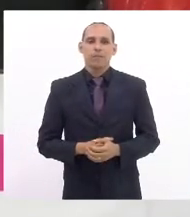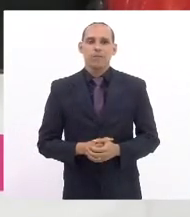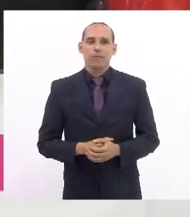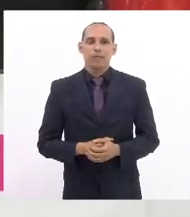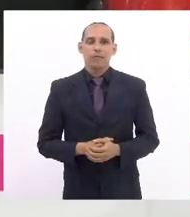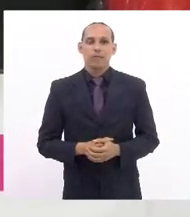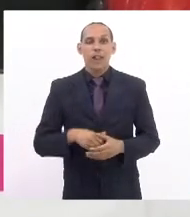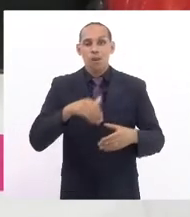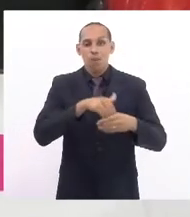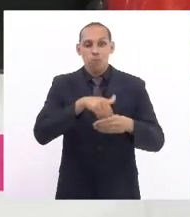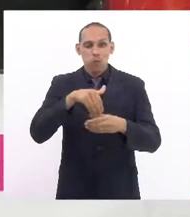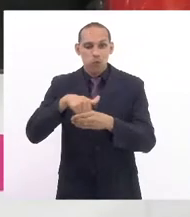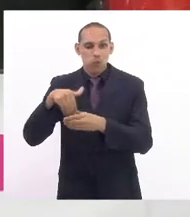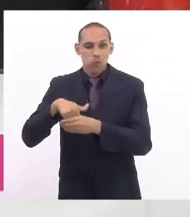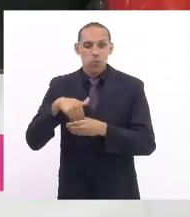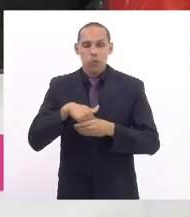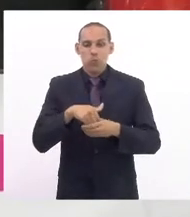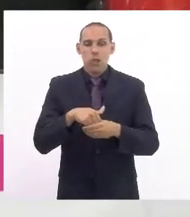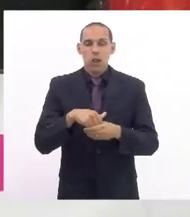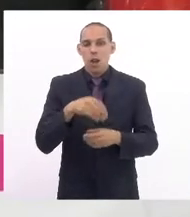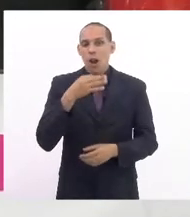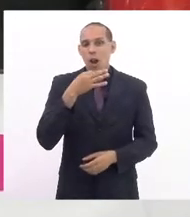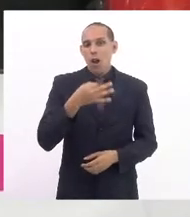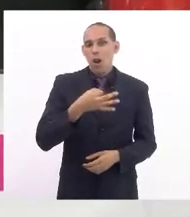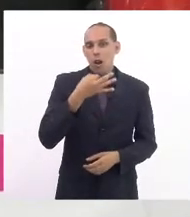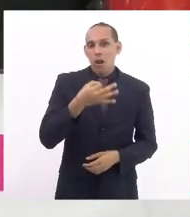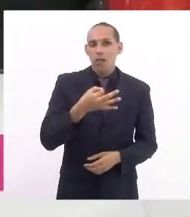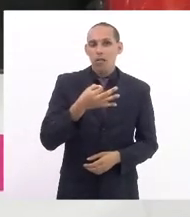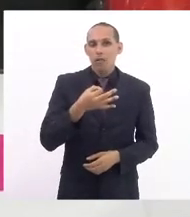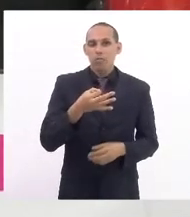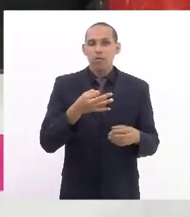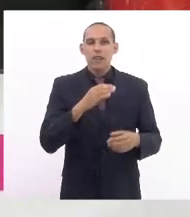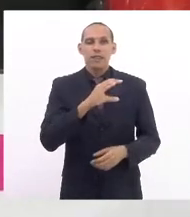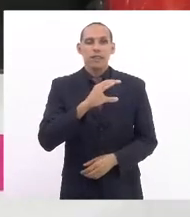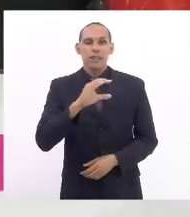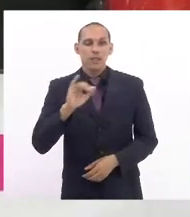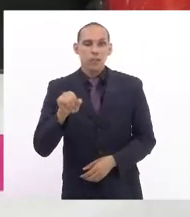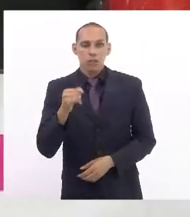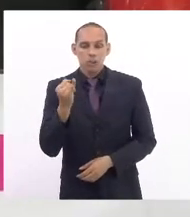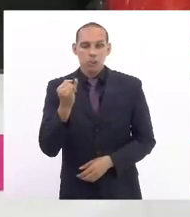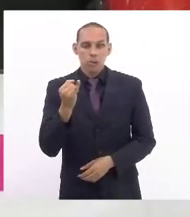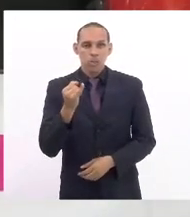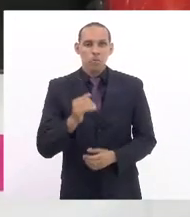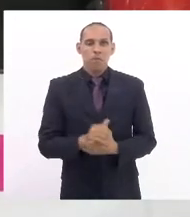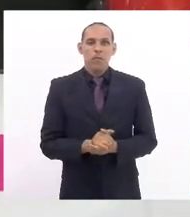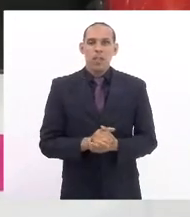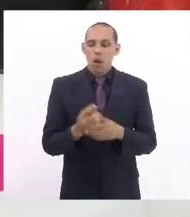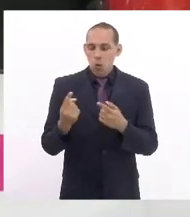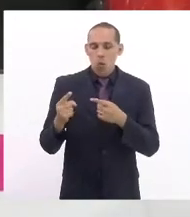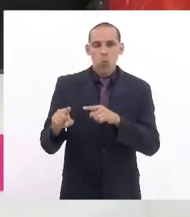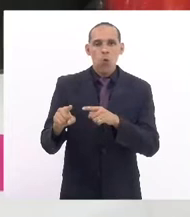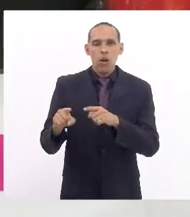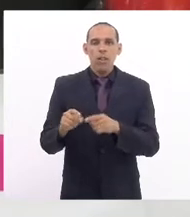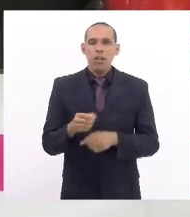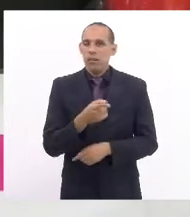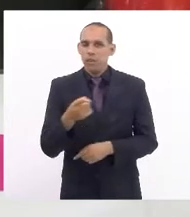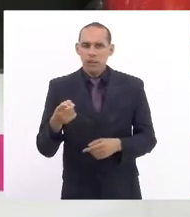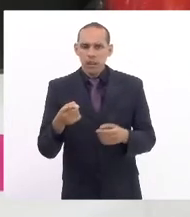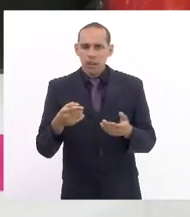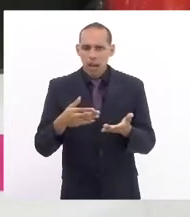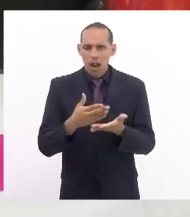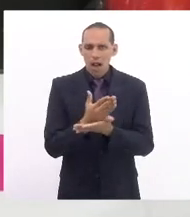em votação, o parecer da Comissão de Constituição e Justiça. Contrário, os senhores que aprovam a permanência de comissão,